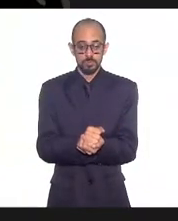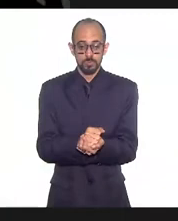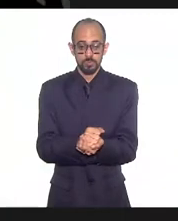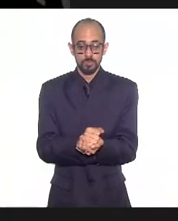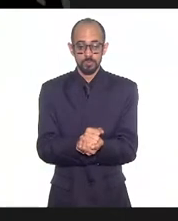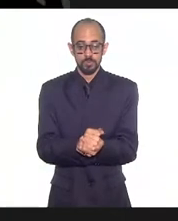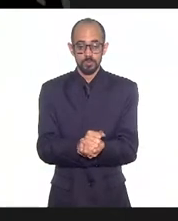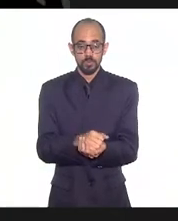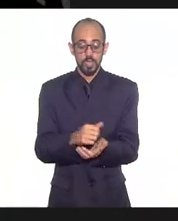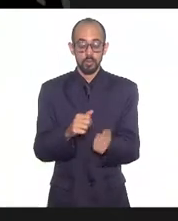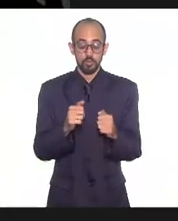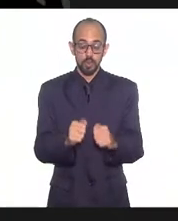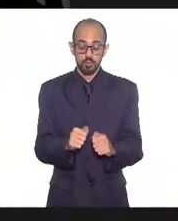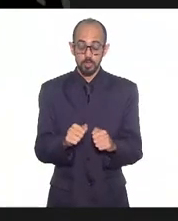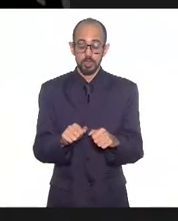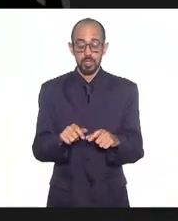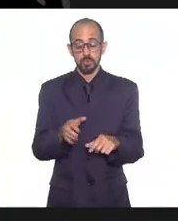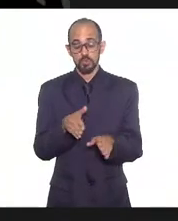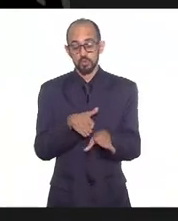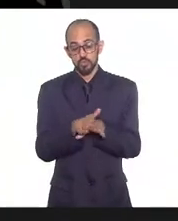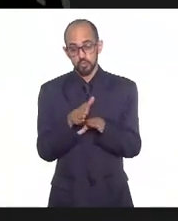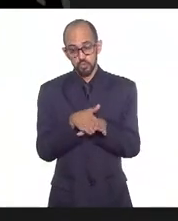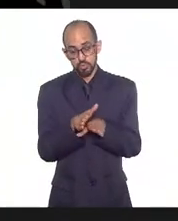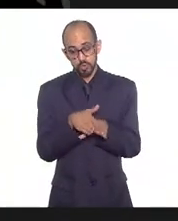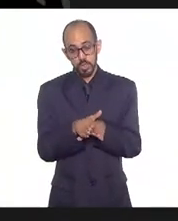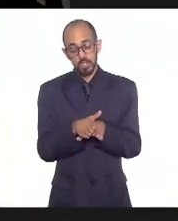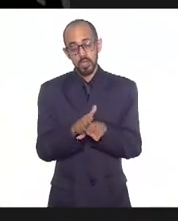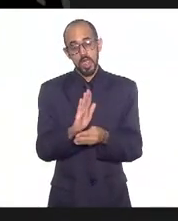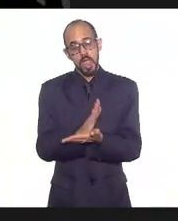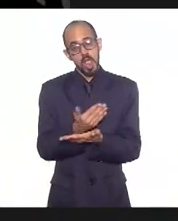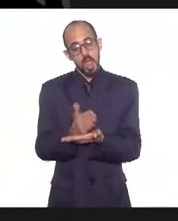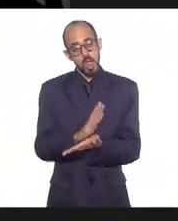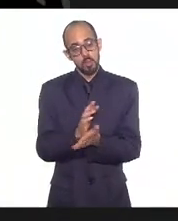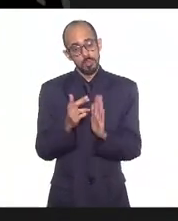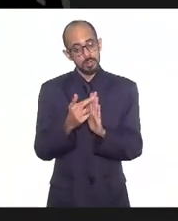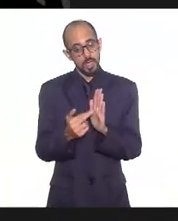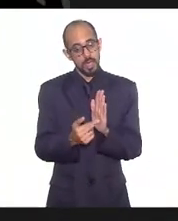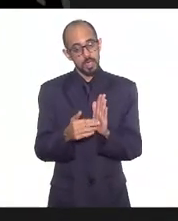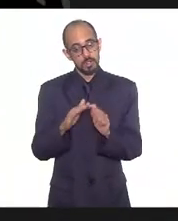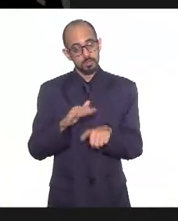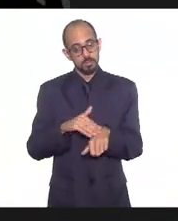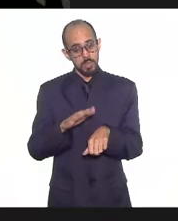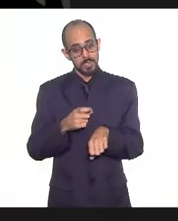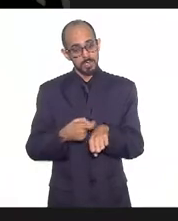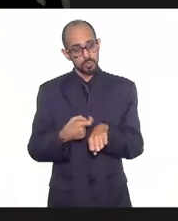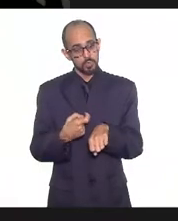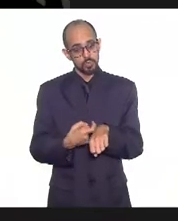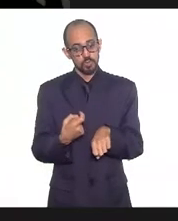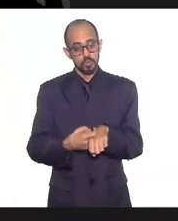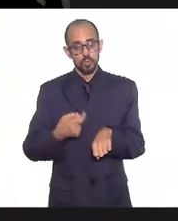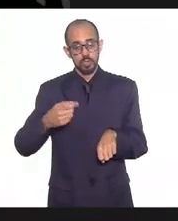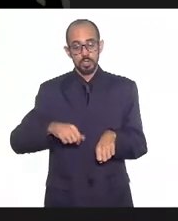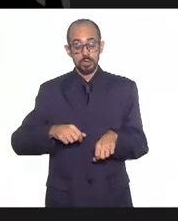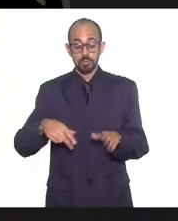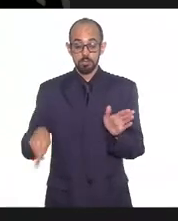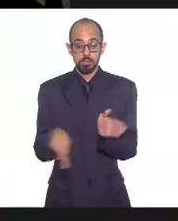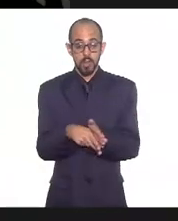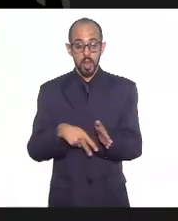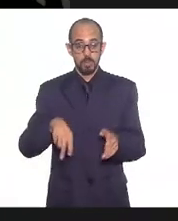desculpa, a gente pode recomendar algumas medidas um pouco mais restritivas, específicas para esses